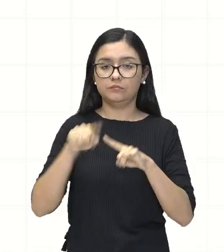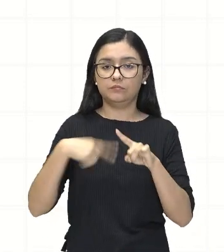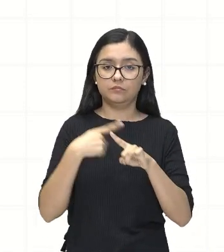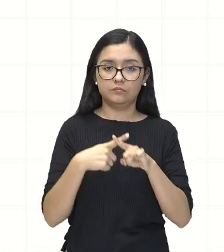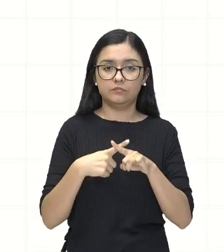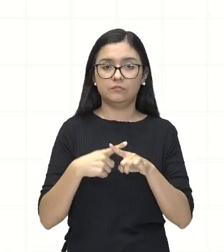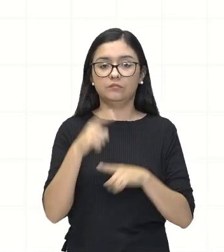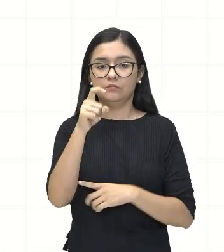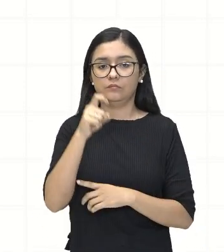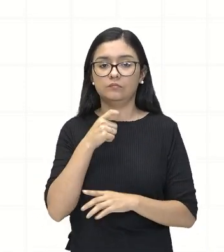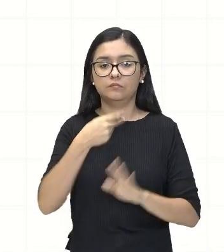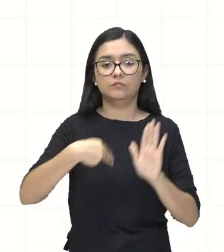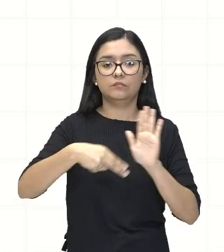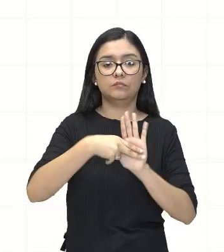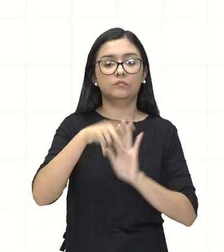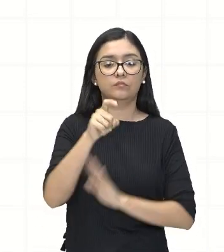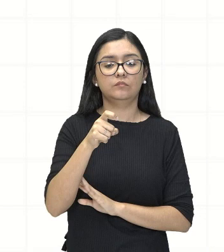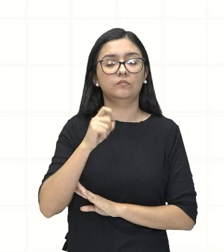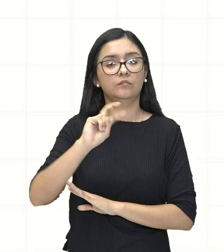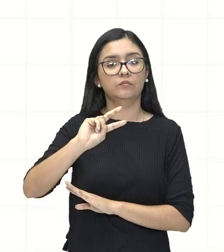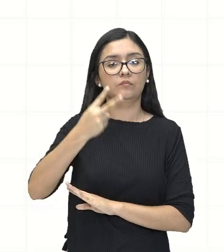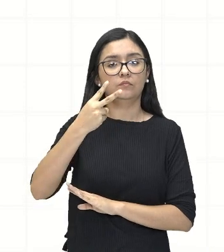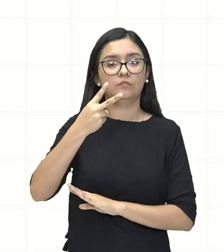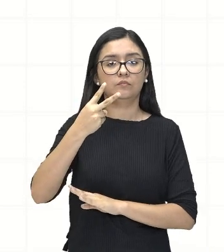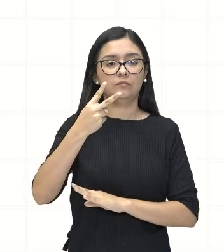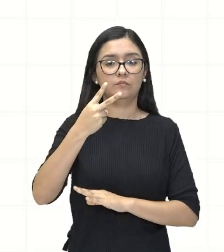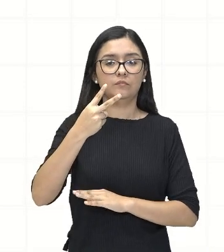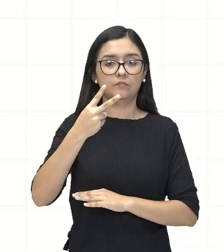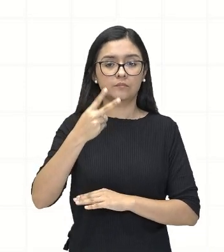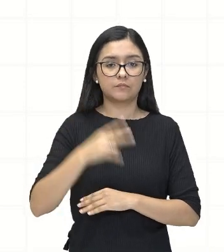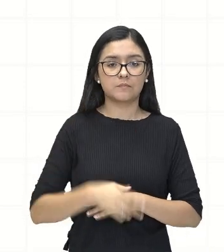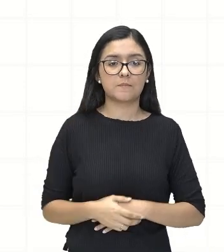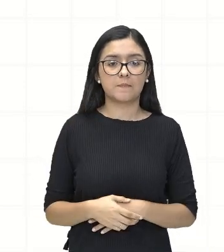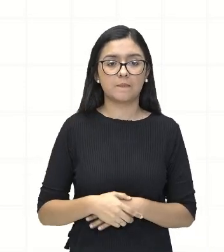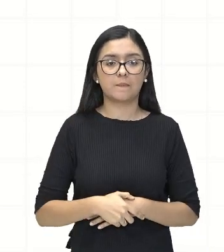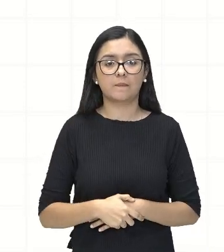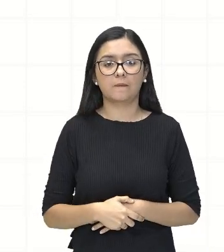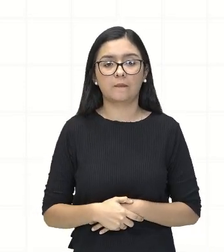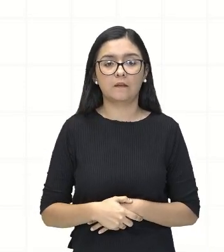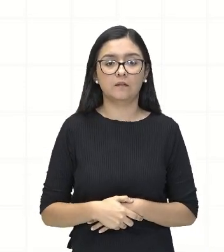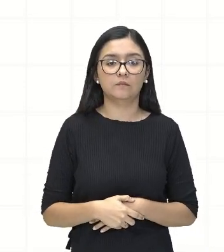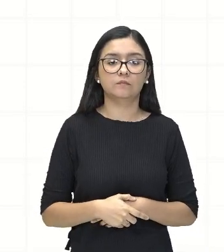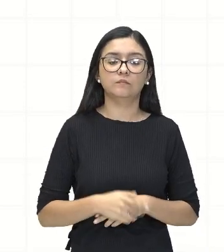quadrado. Vem aqui do quadrado.